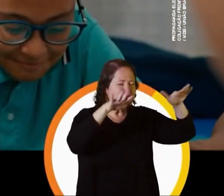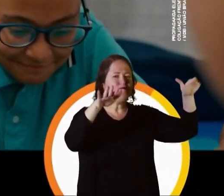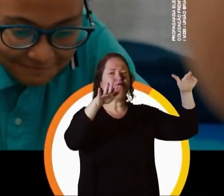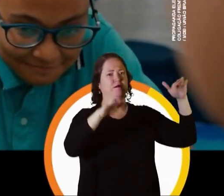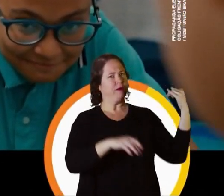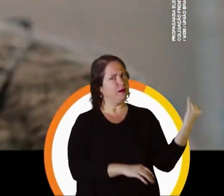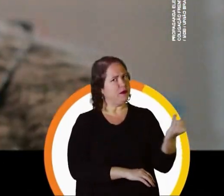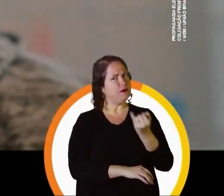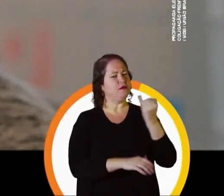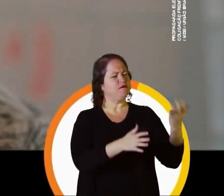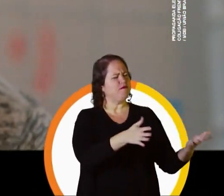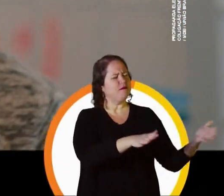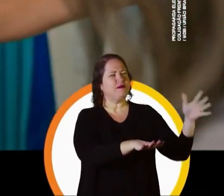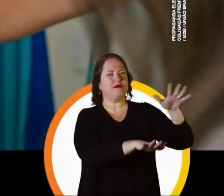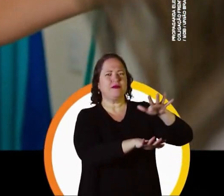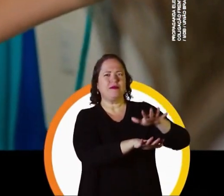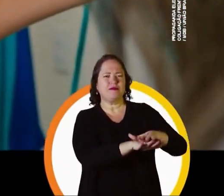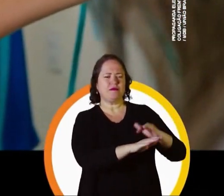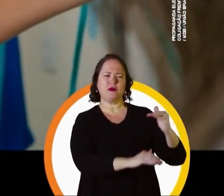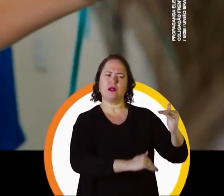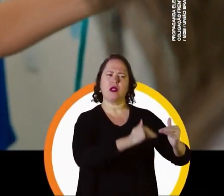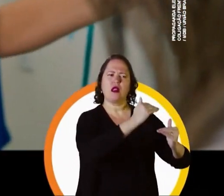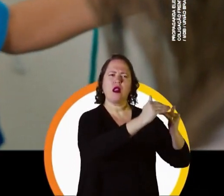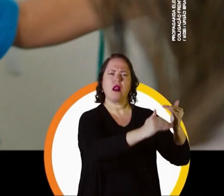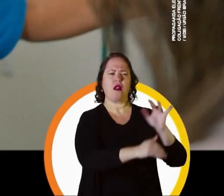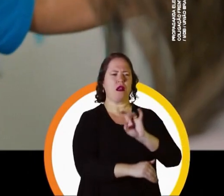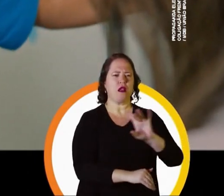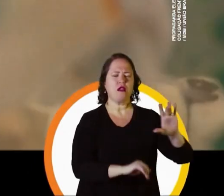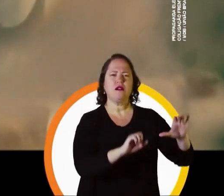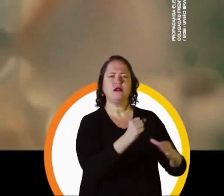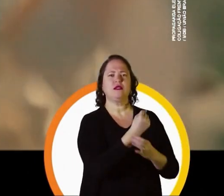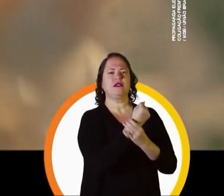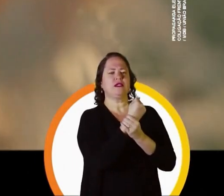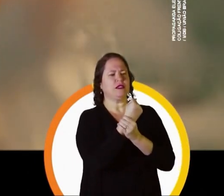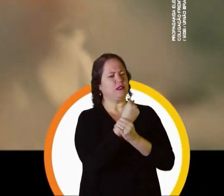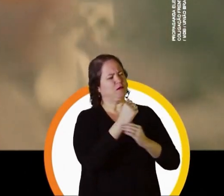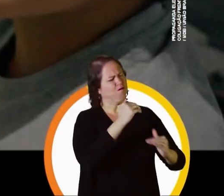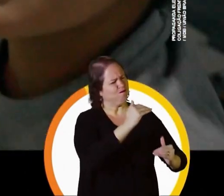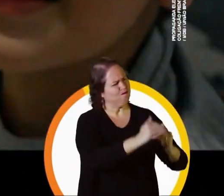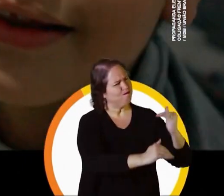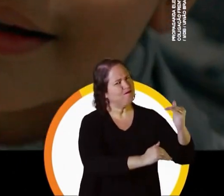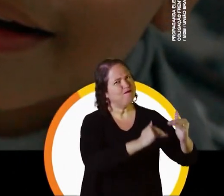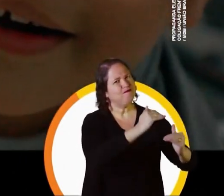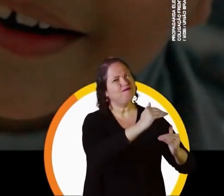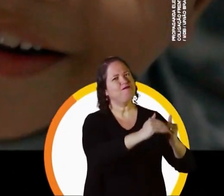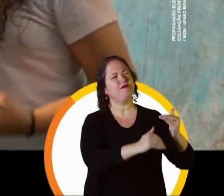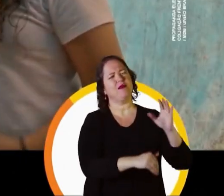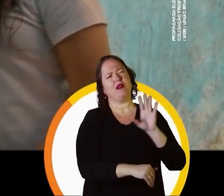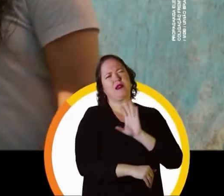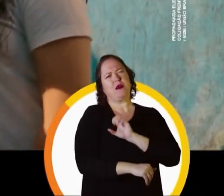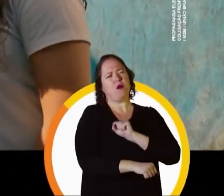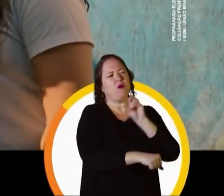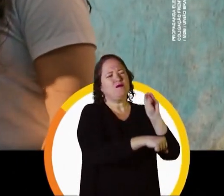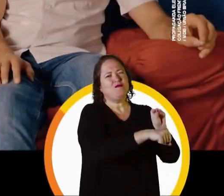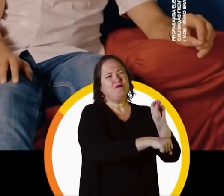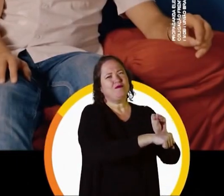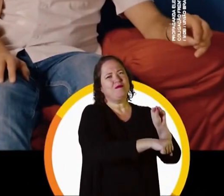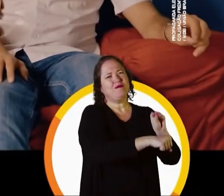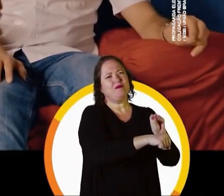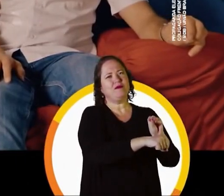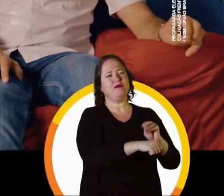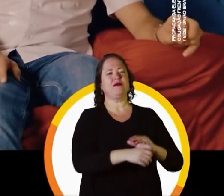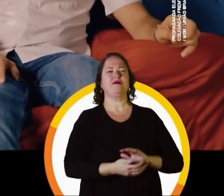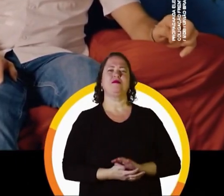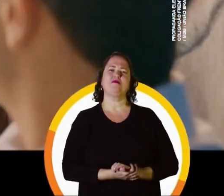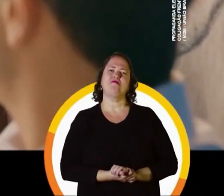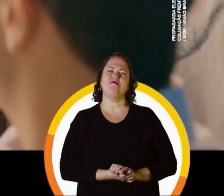passo essencial para a inclusão e o desenvolvimento, garantindo que cada criança possa crescer com muito amor e com muito cuidado. Depois